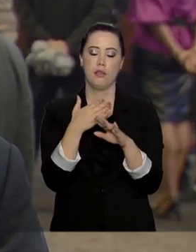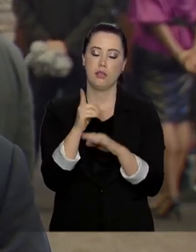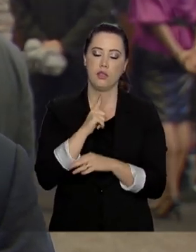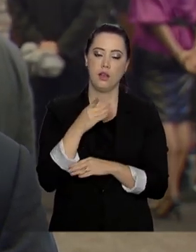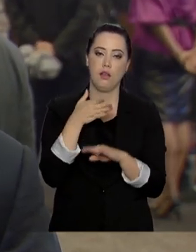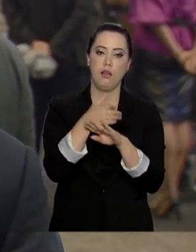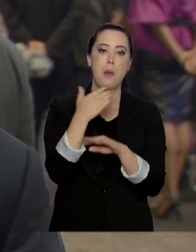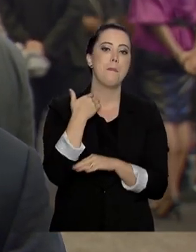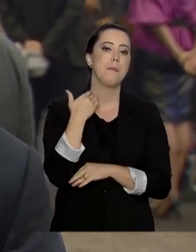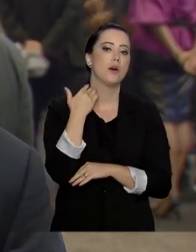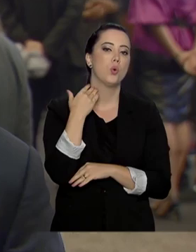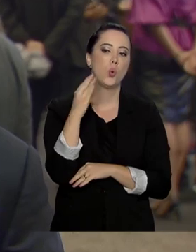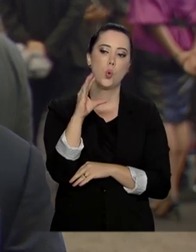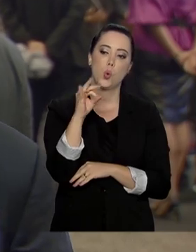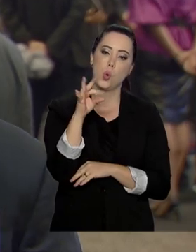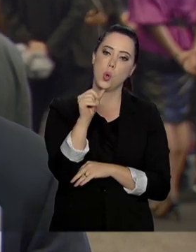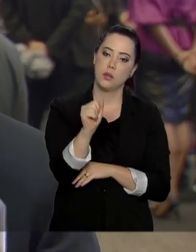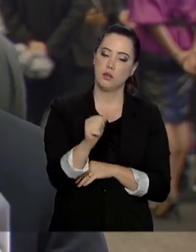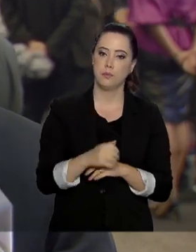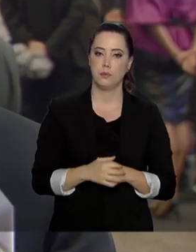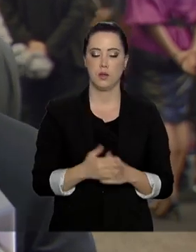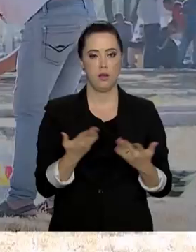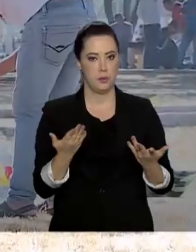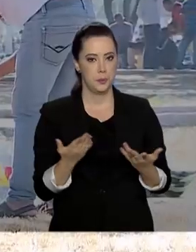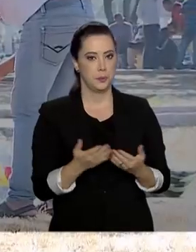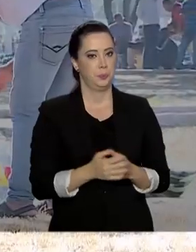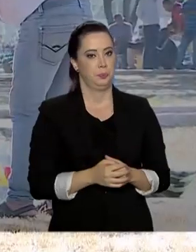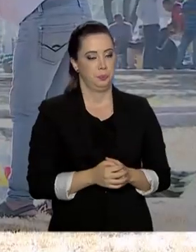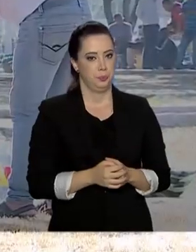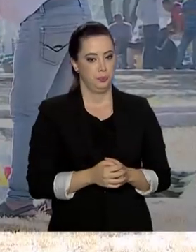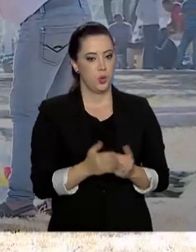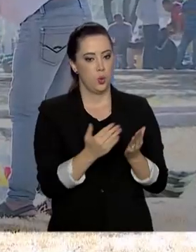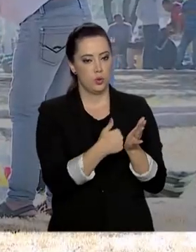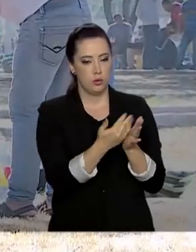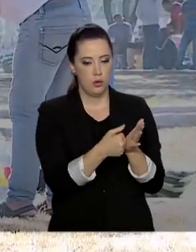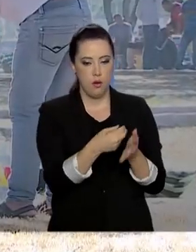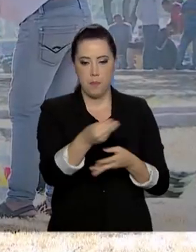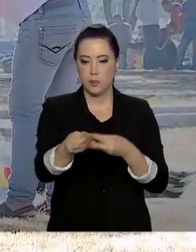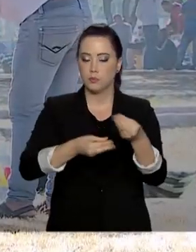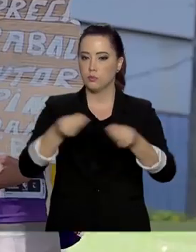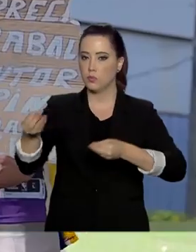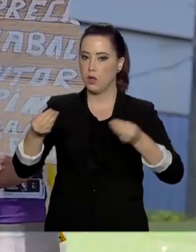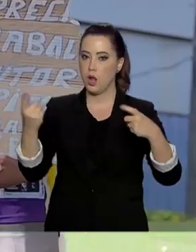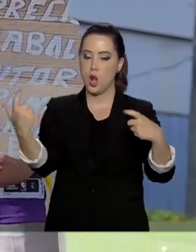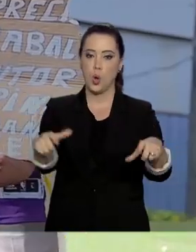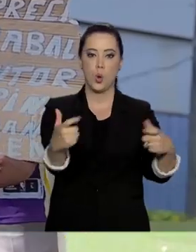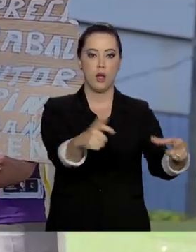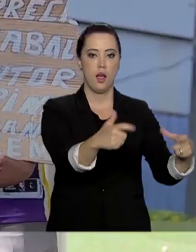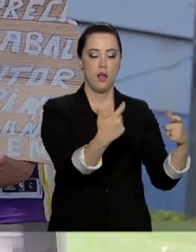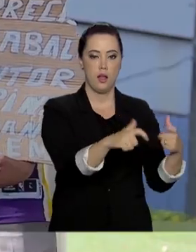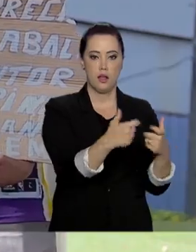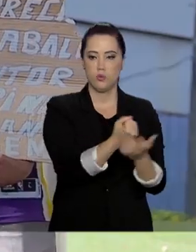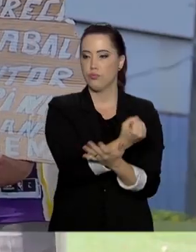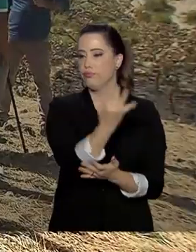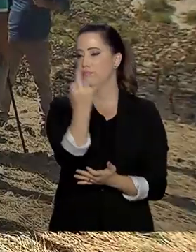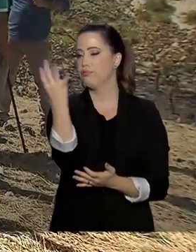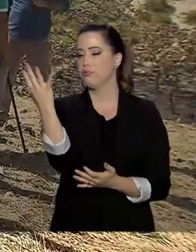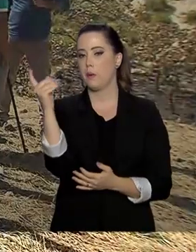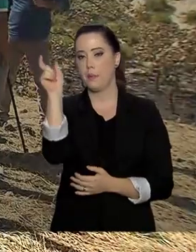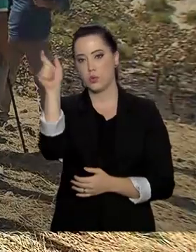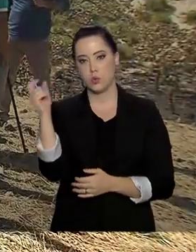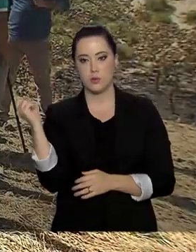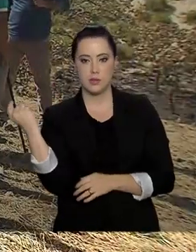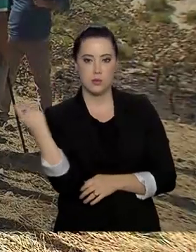pelo acesso ao sistema financeiro de uma forma completa. A cartilha será distribuída em locais onde há grande fluxo de